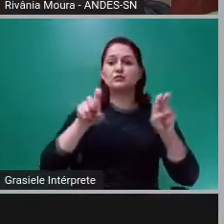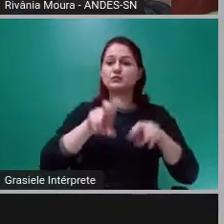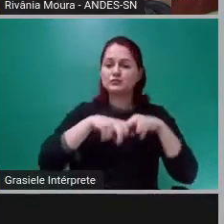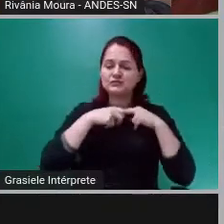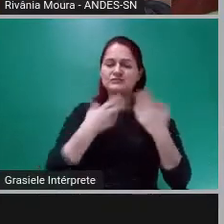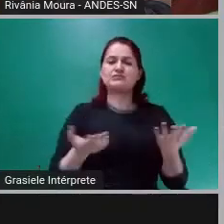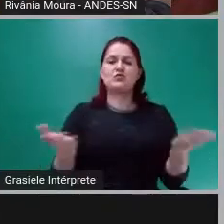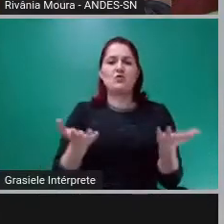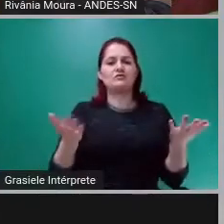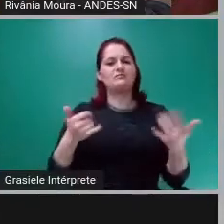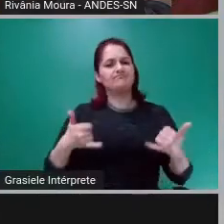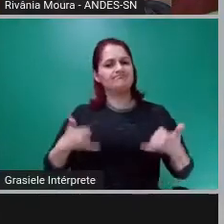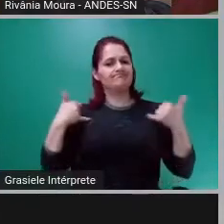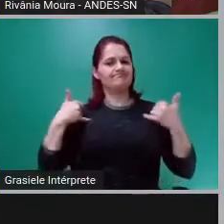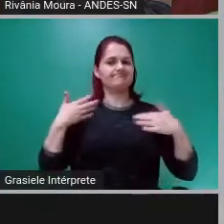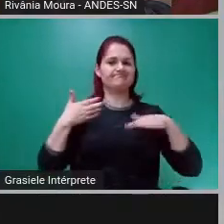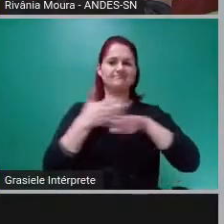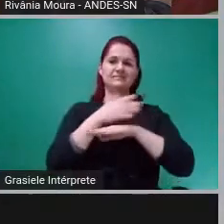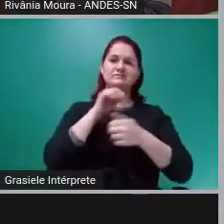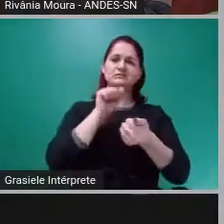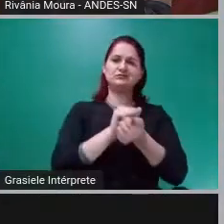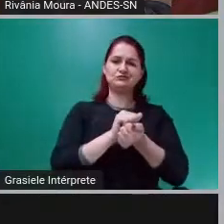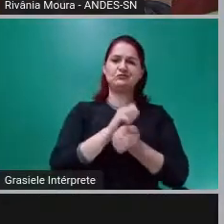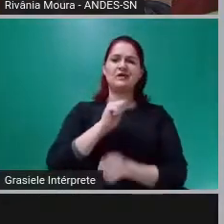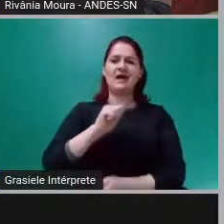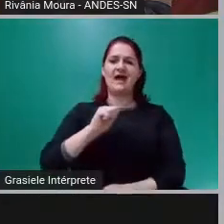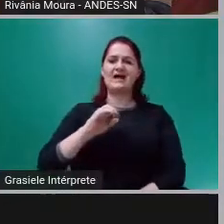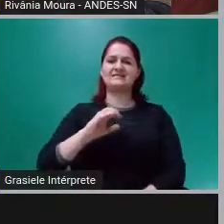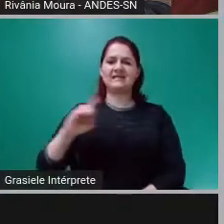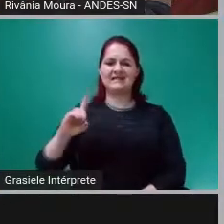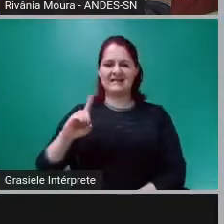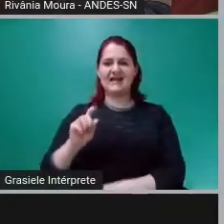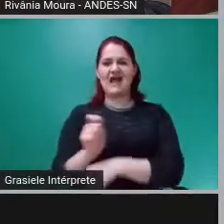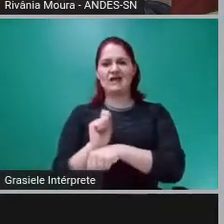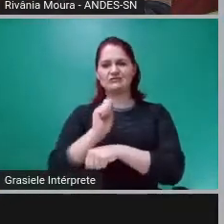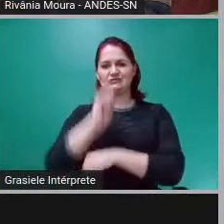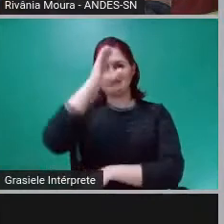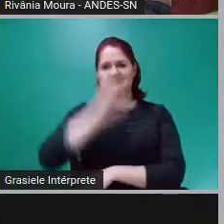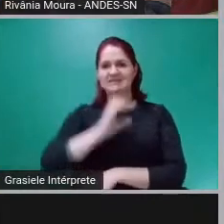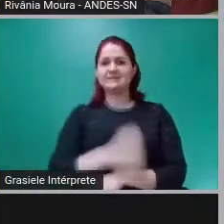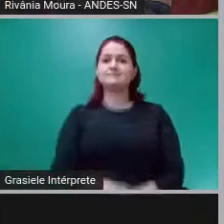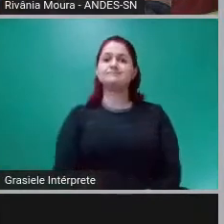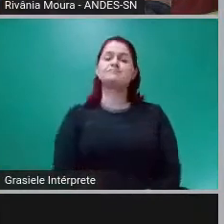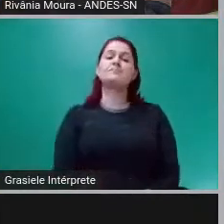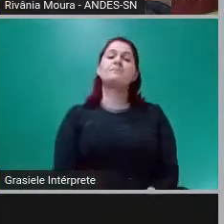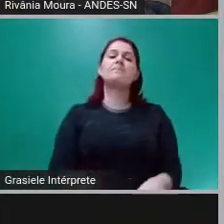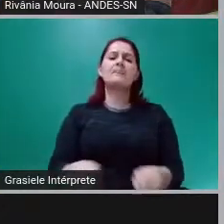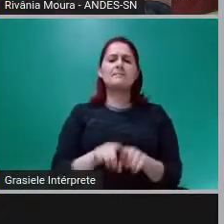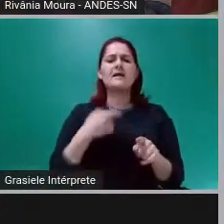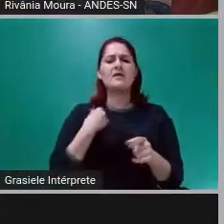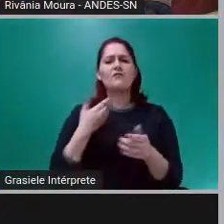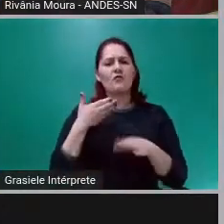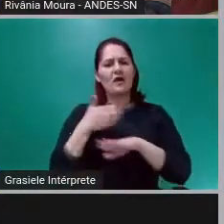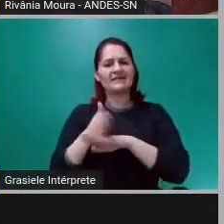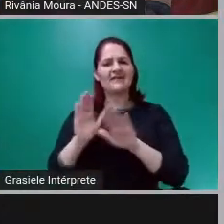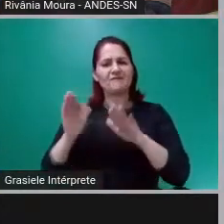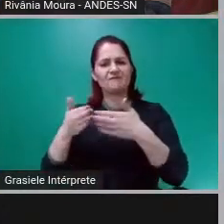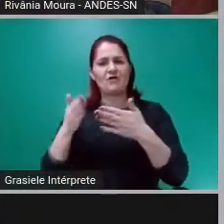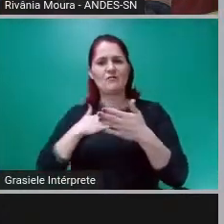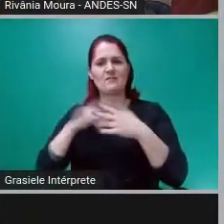os militantes da Auditoria Cidadã. Antes de entrar em matéria, quero só lembrar uma coisa. A Auditoria Cidadã é muito